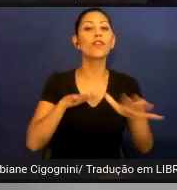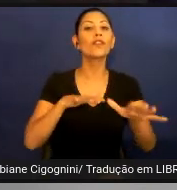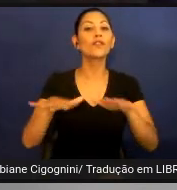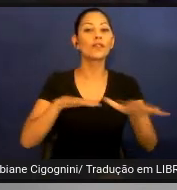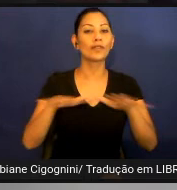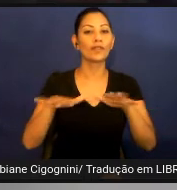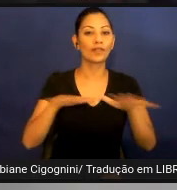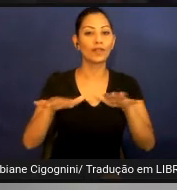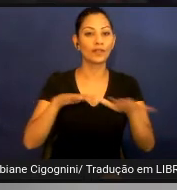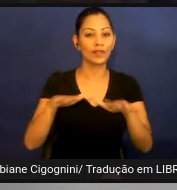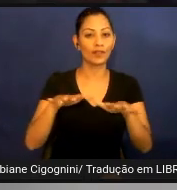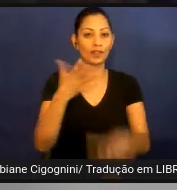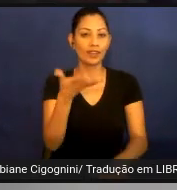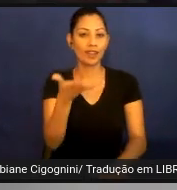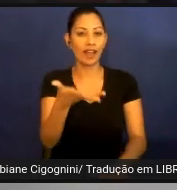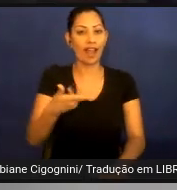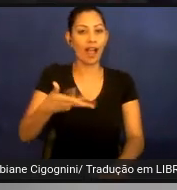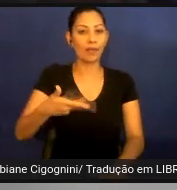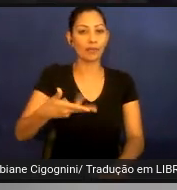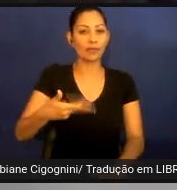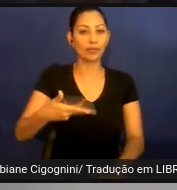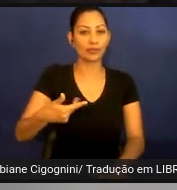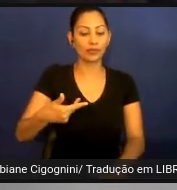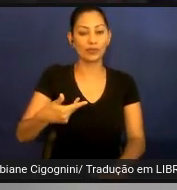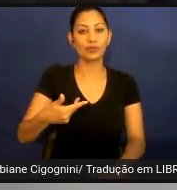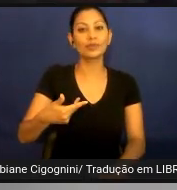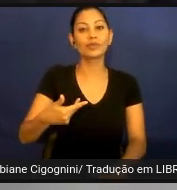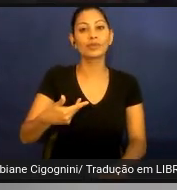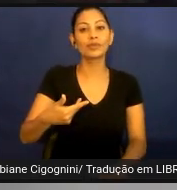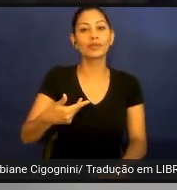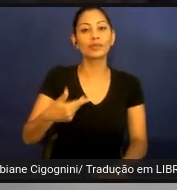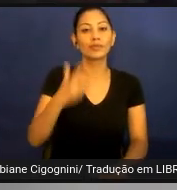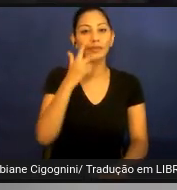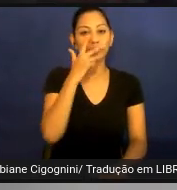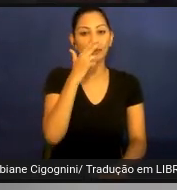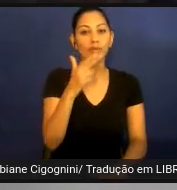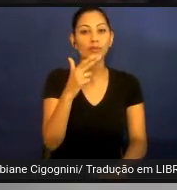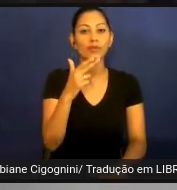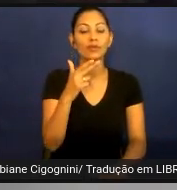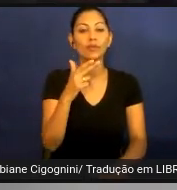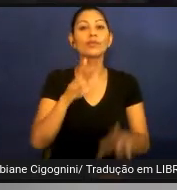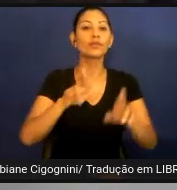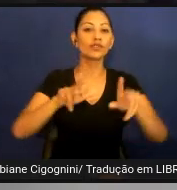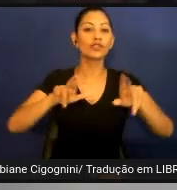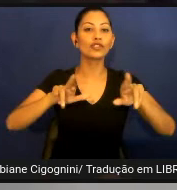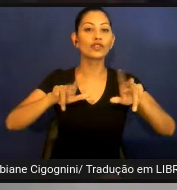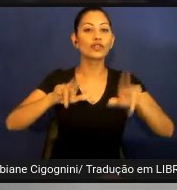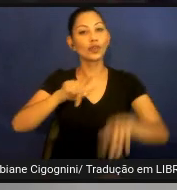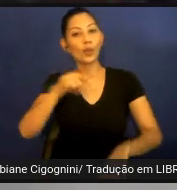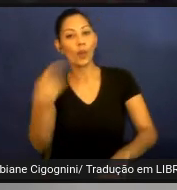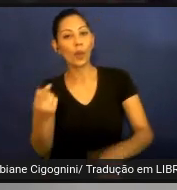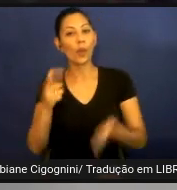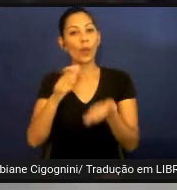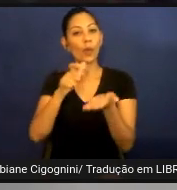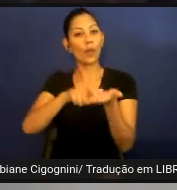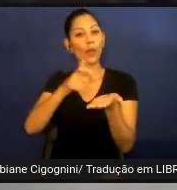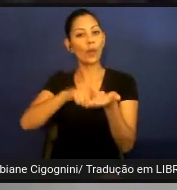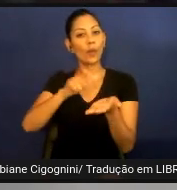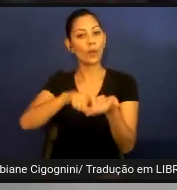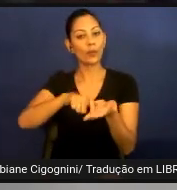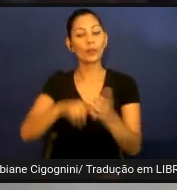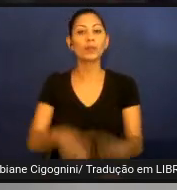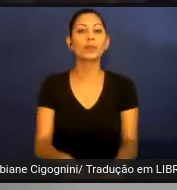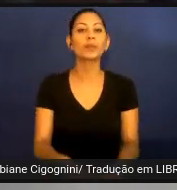um tópico como está no Vlibras e a forma do